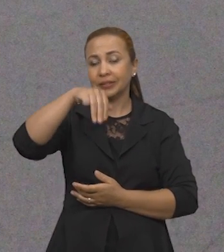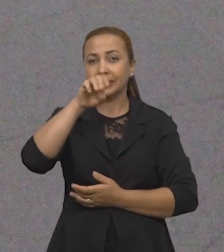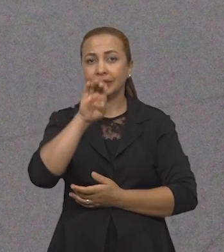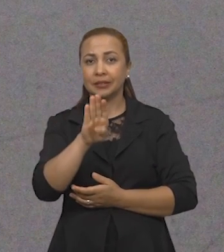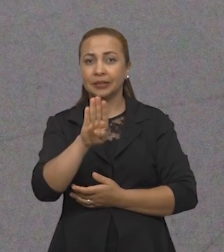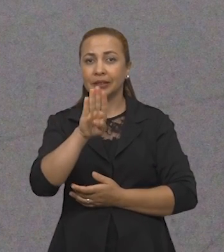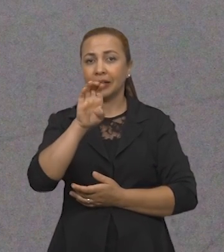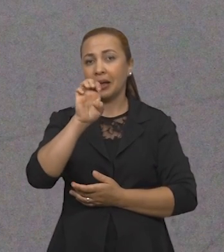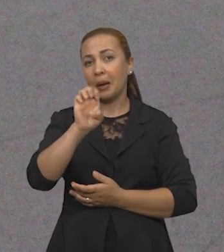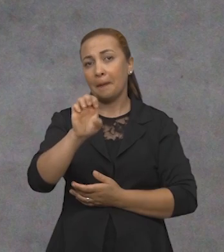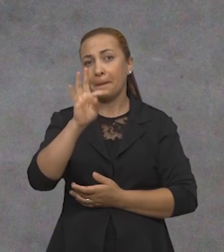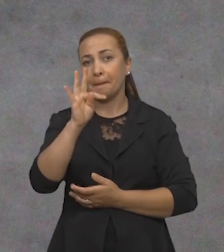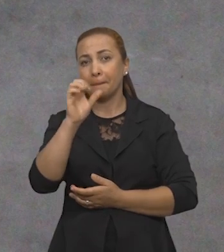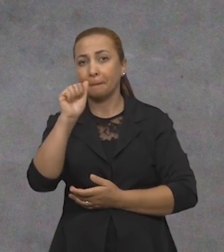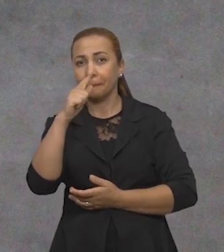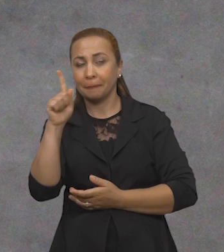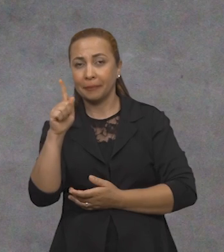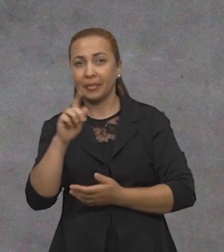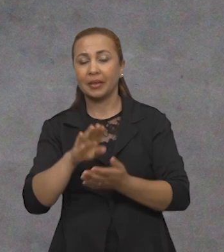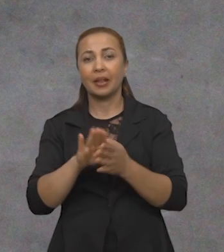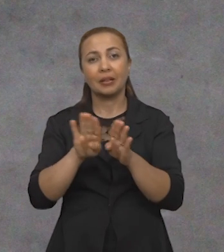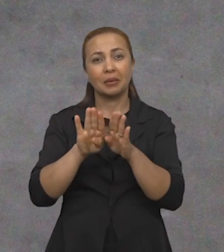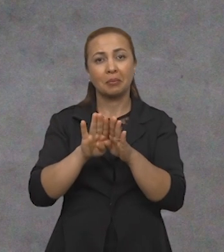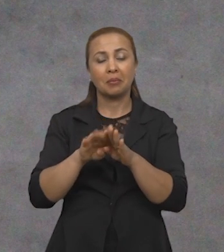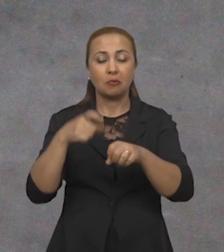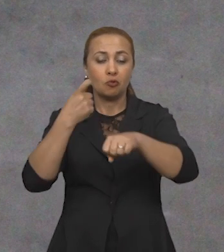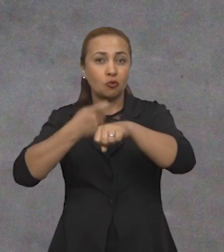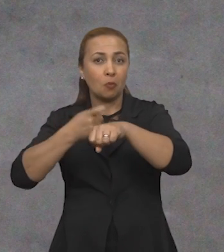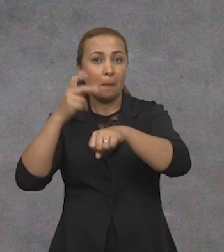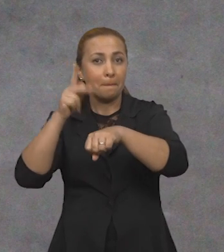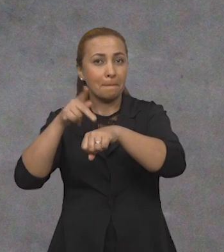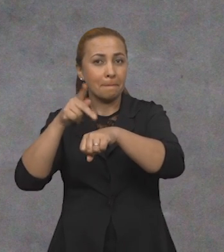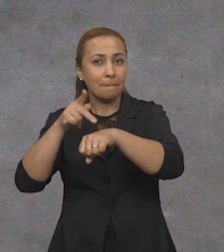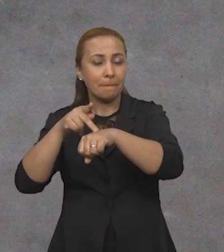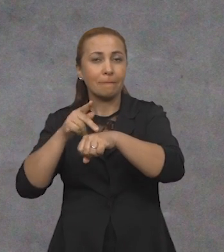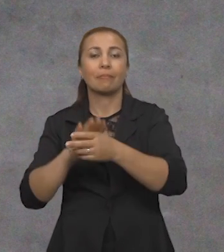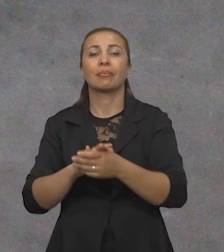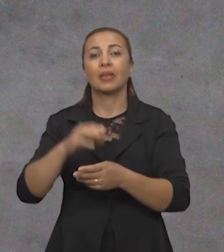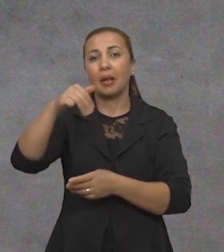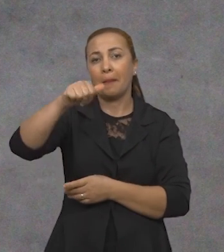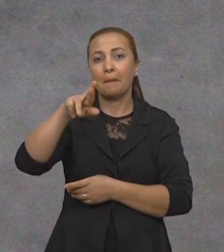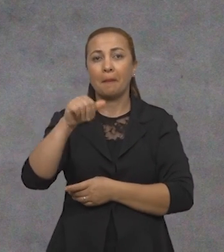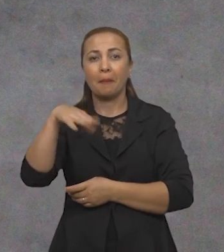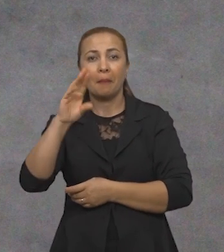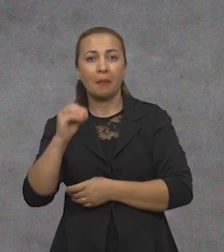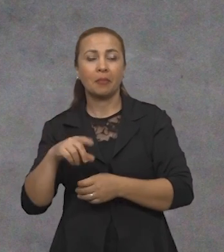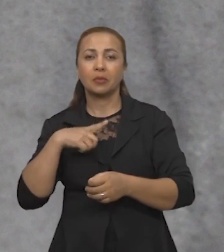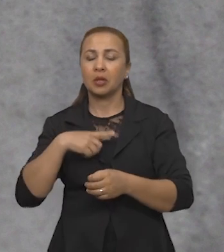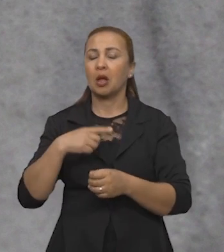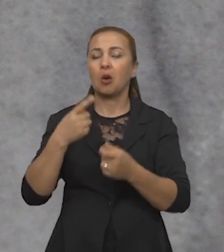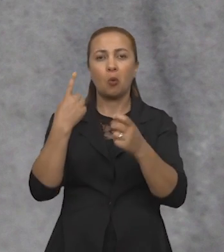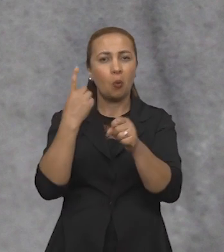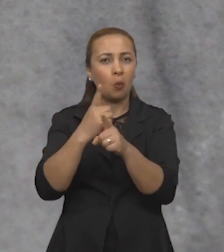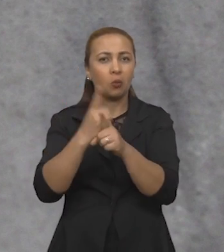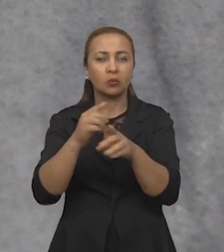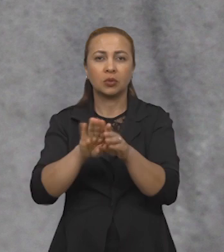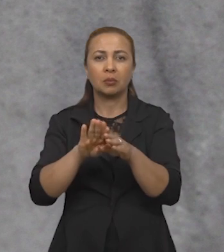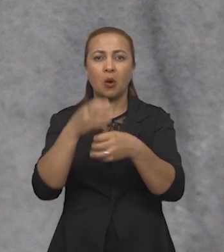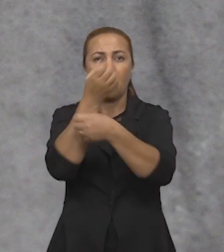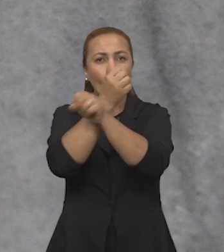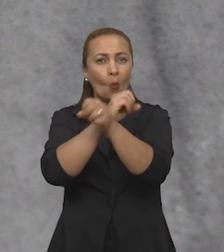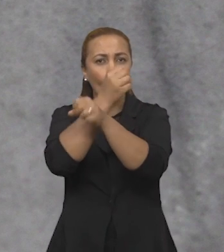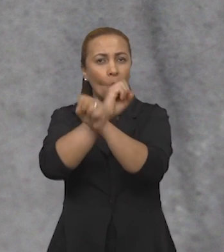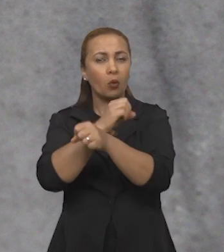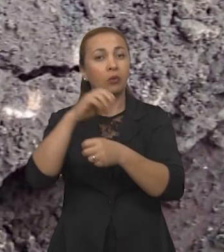amazonita e foi evidenciado também um outro tambetar de mármore. Nós temos encontrado os ossos humanos,